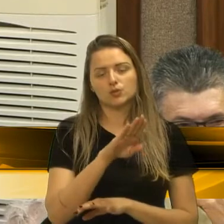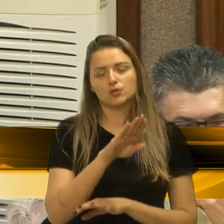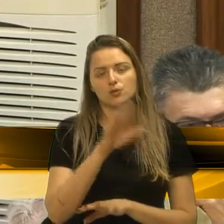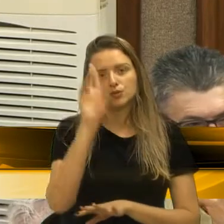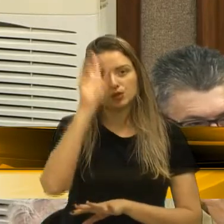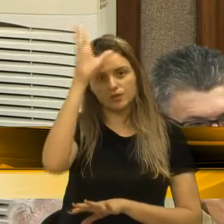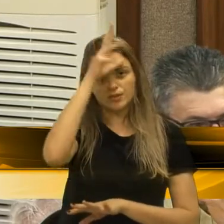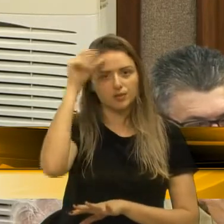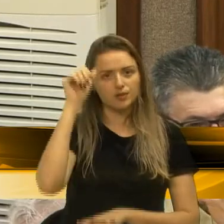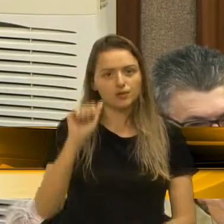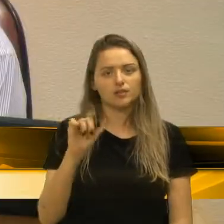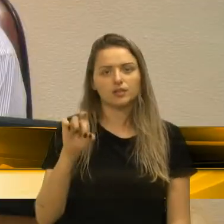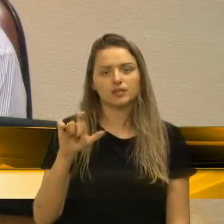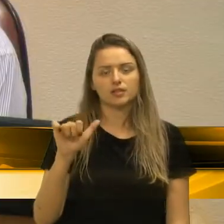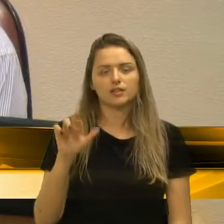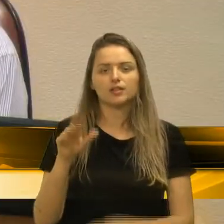senhor presidente, voto favorável. Ok.